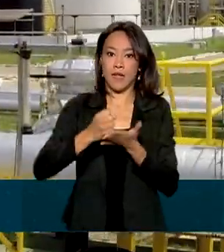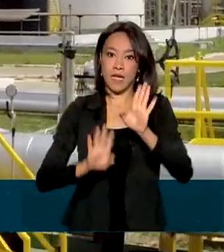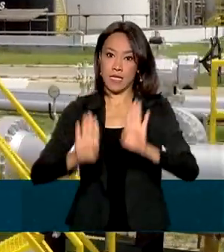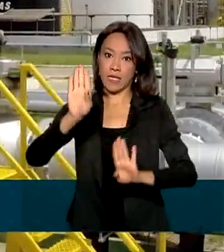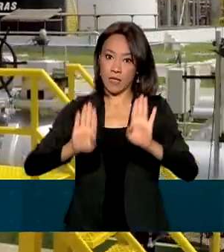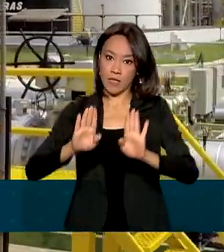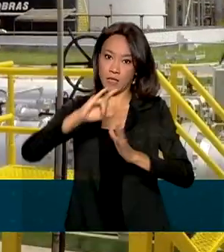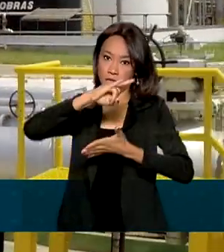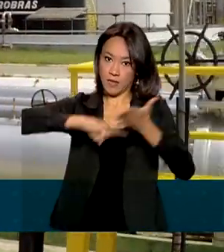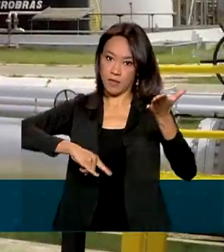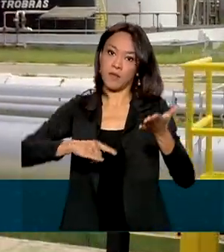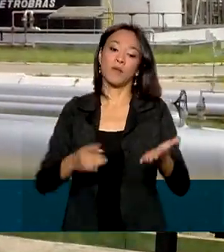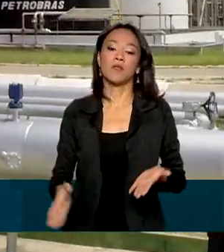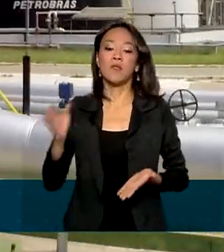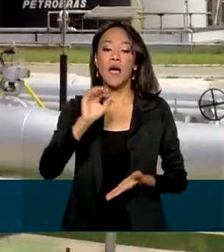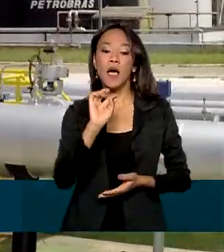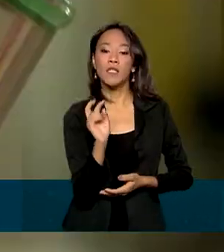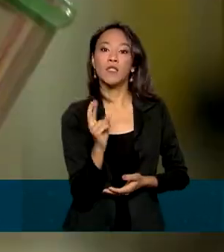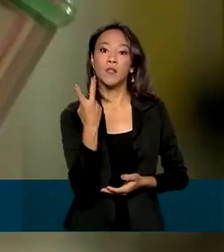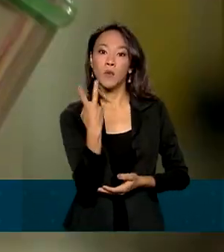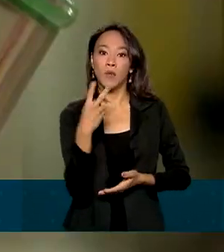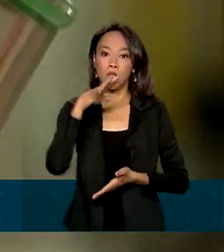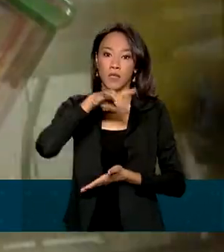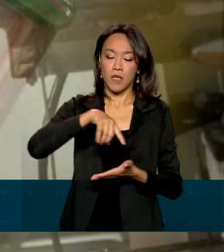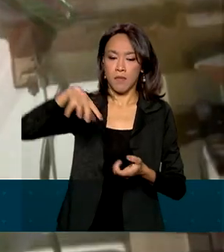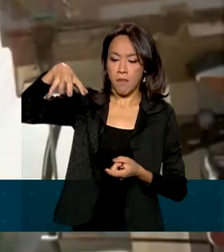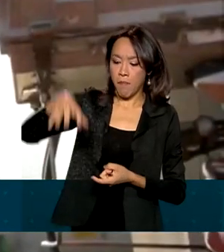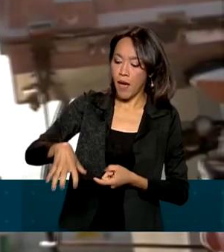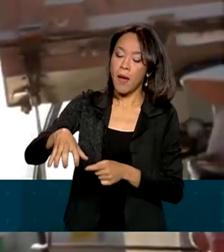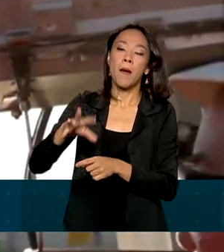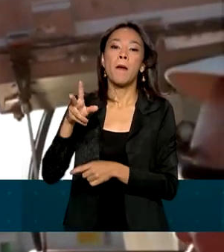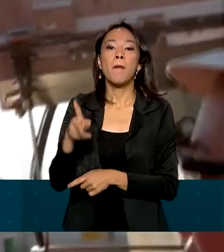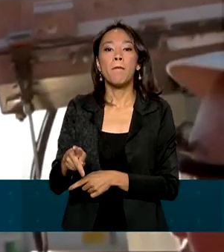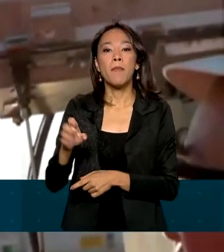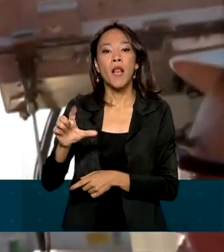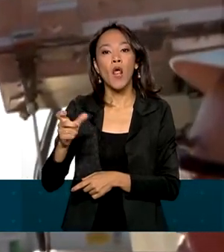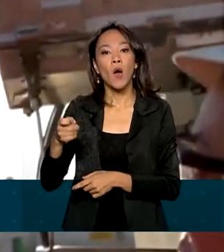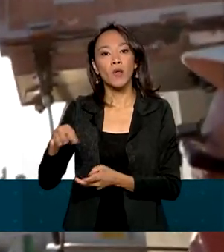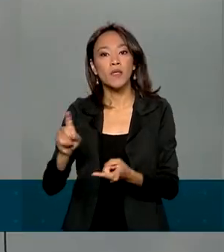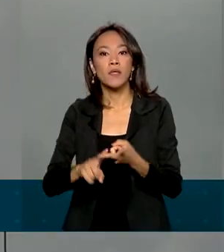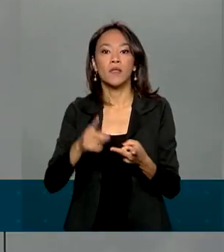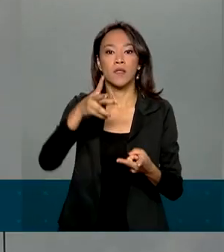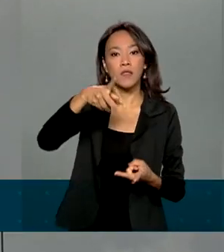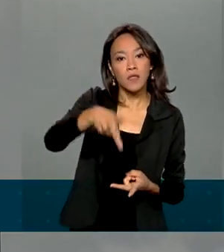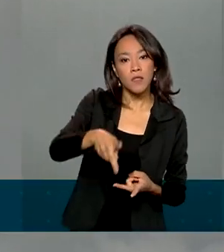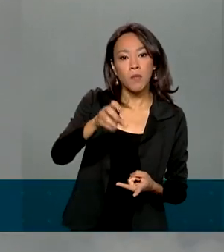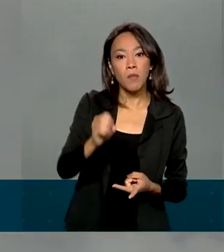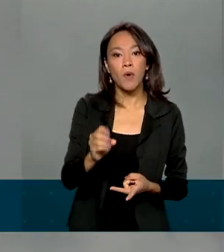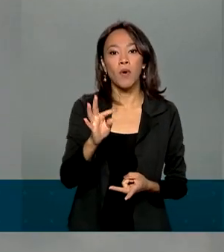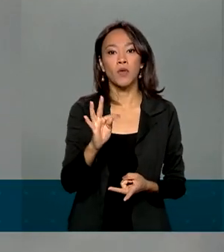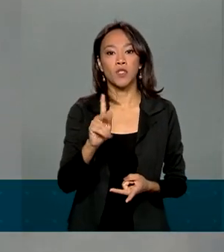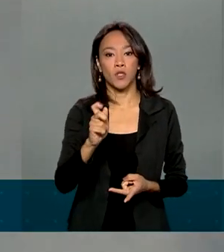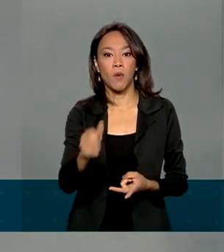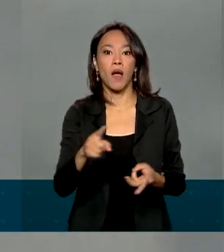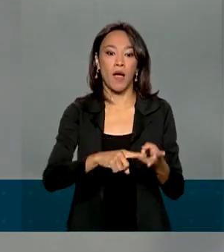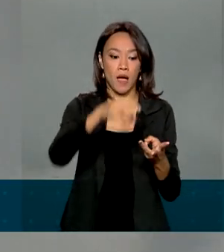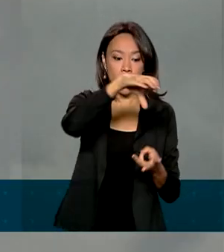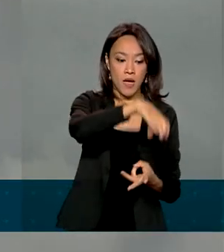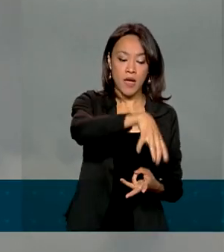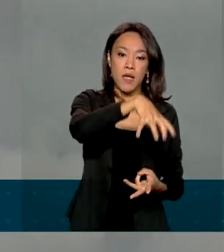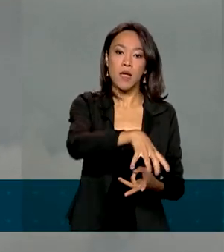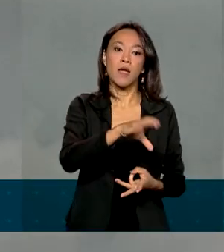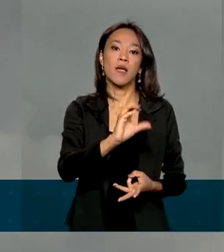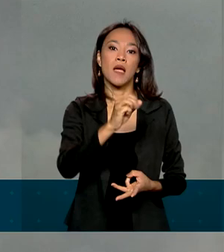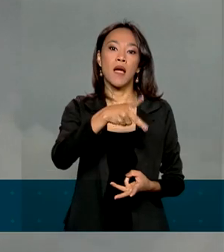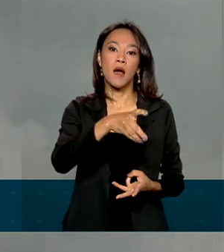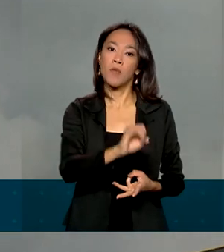bacias com áreas licitadas em Pelotas, Potiguar e Campos não receberam propostas no primeiro leilão